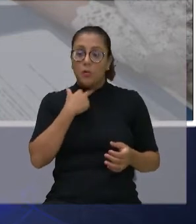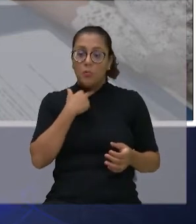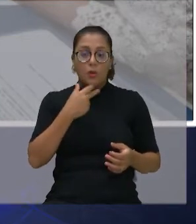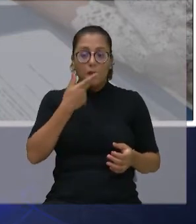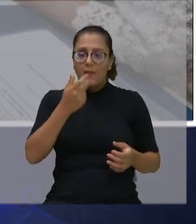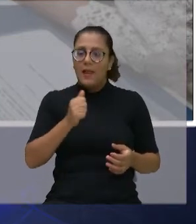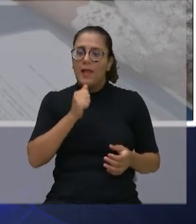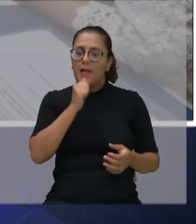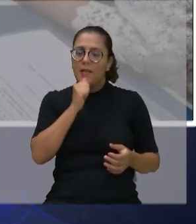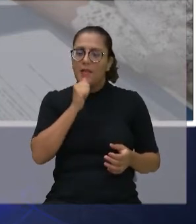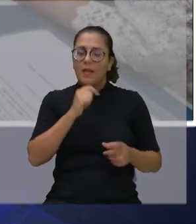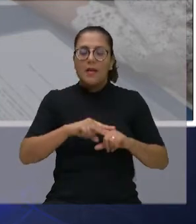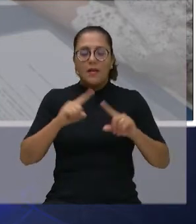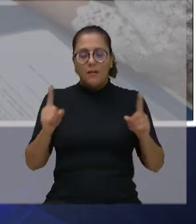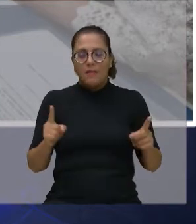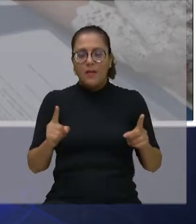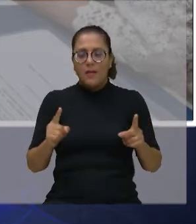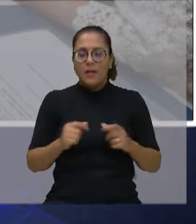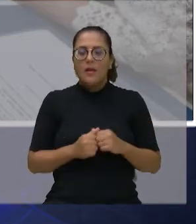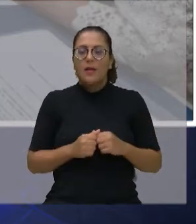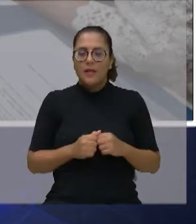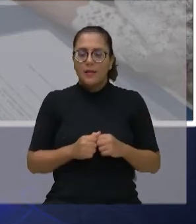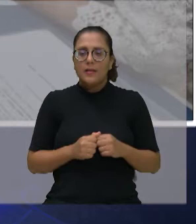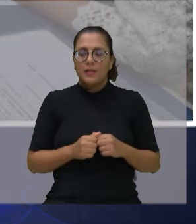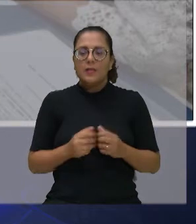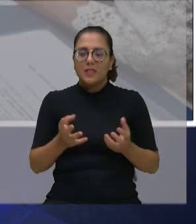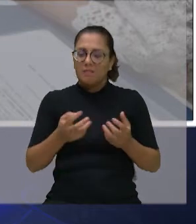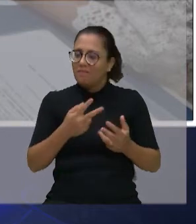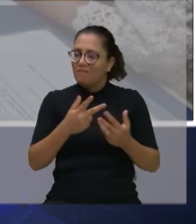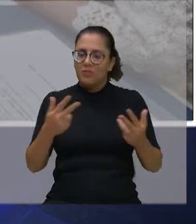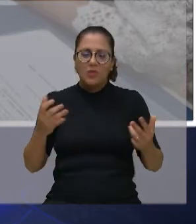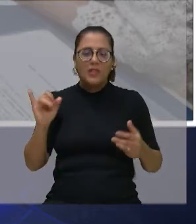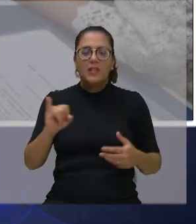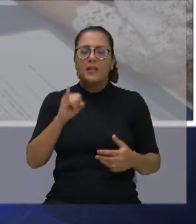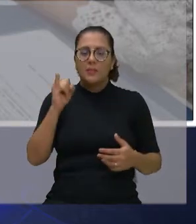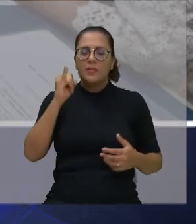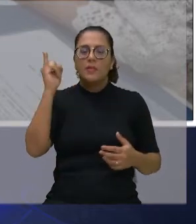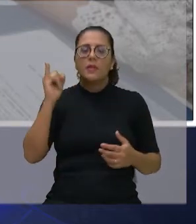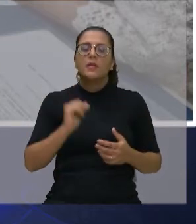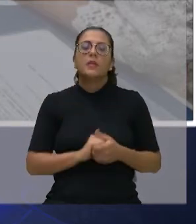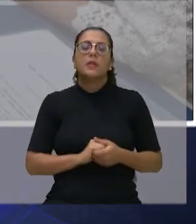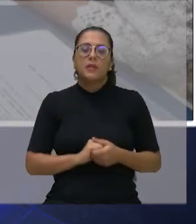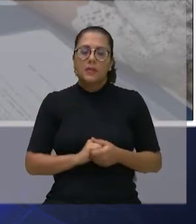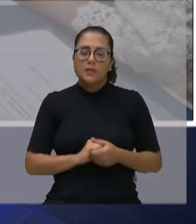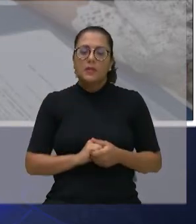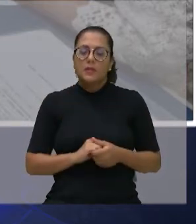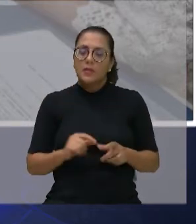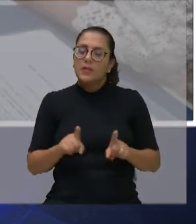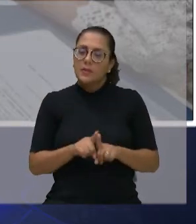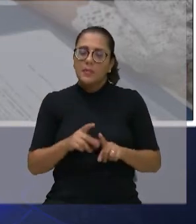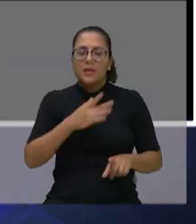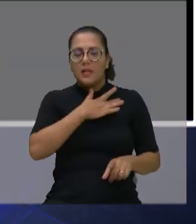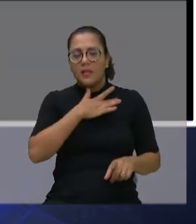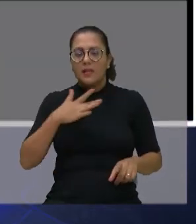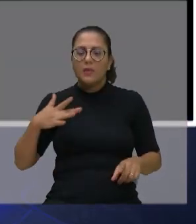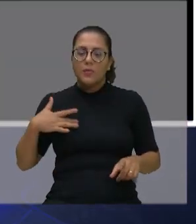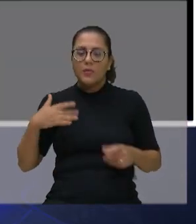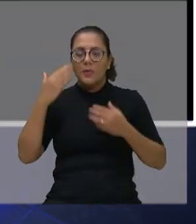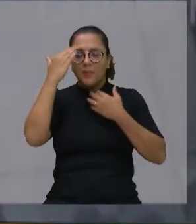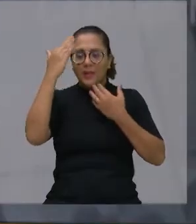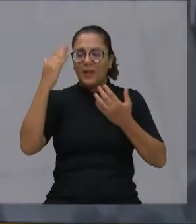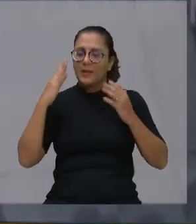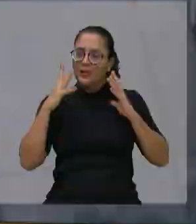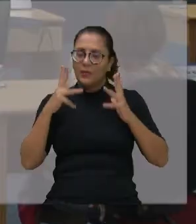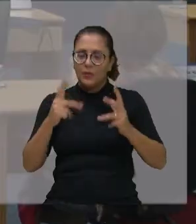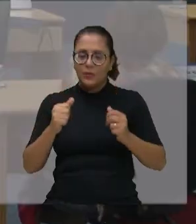correndo atrás, tanto nas regiões de obras, como também e principalmente na Saúde. Obrigado a todos.